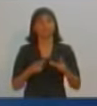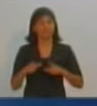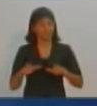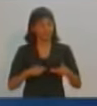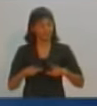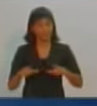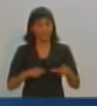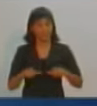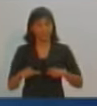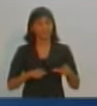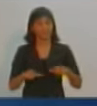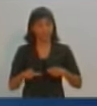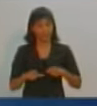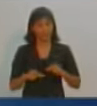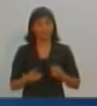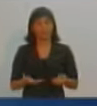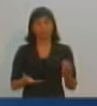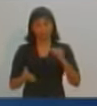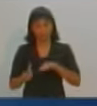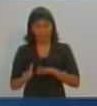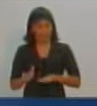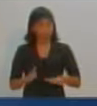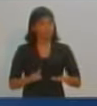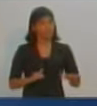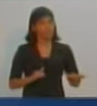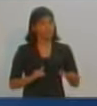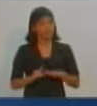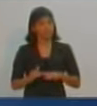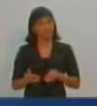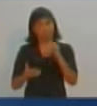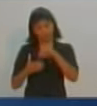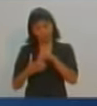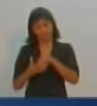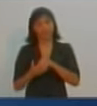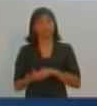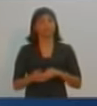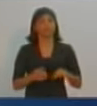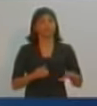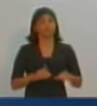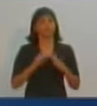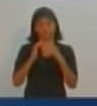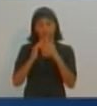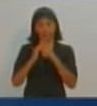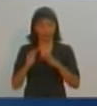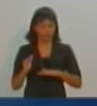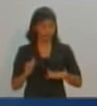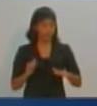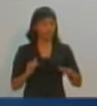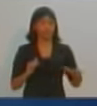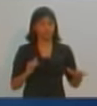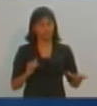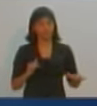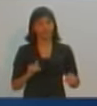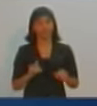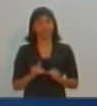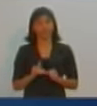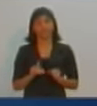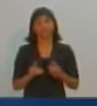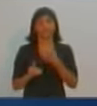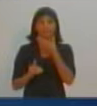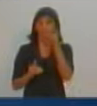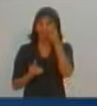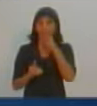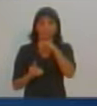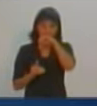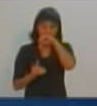precisam desse serviço, sem comprometer efetivamente o trabalho dos professores e também dos funcionários da creche. Mas